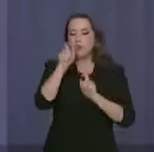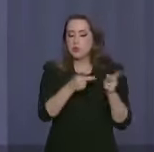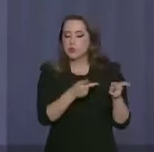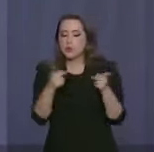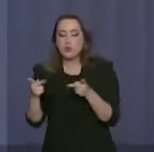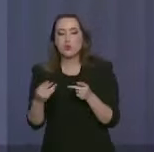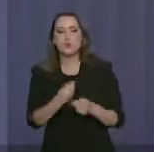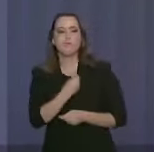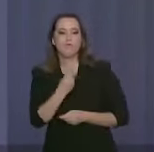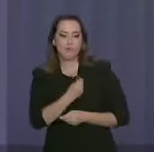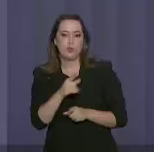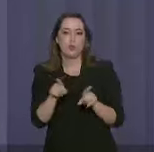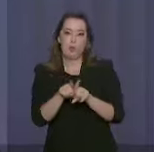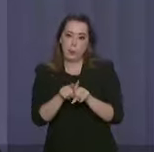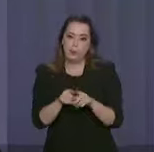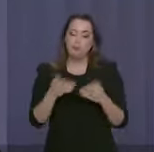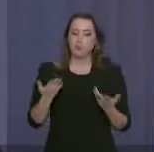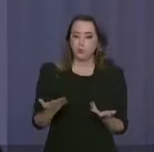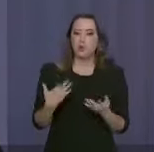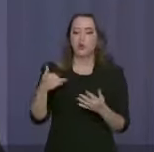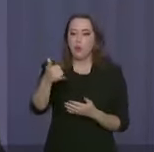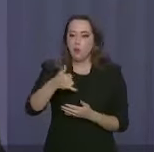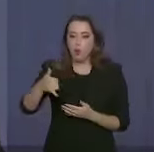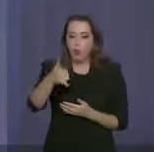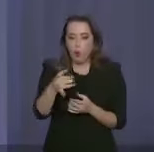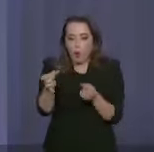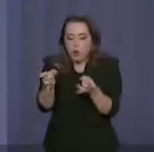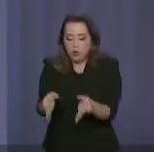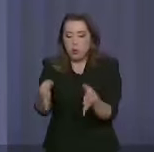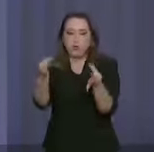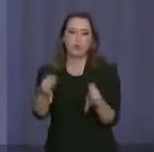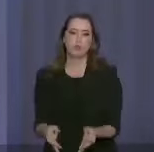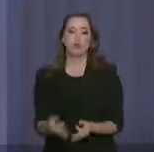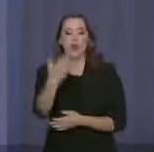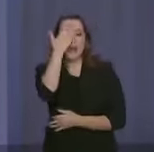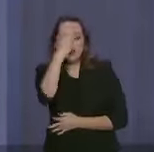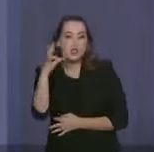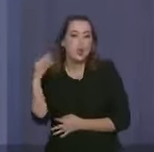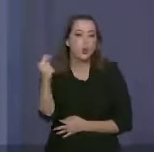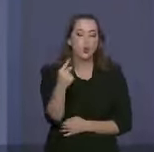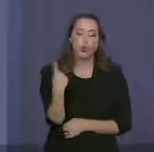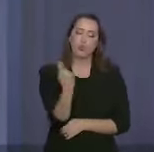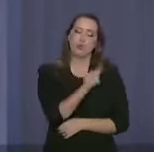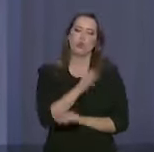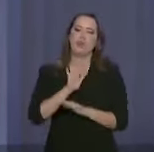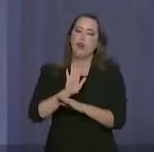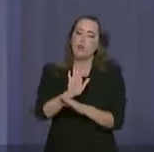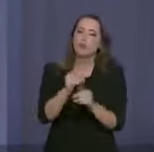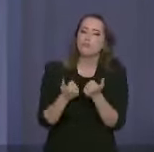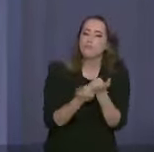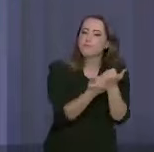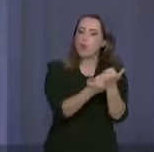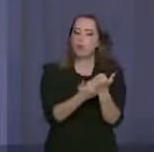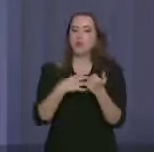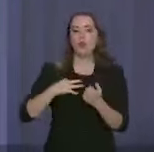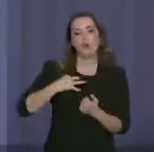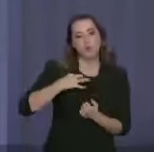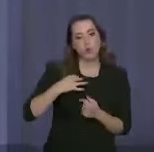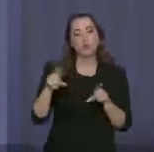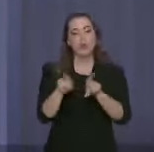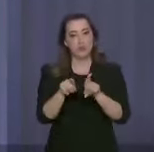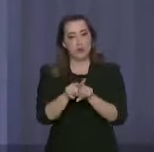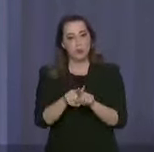moradores, além da correta destinação do óleo coletado. Ao agradecer a todos os colaboradores e voluntários, ressaltamos a